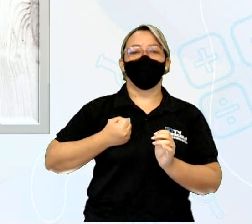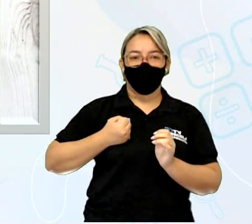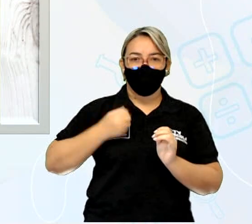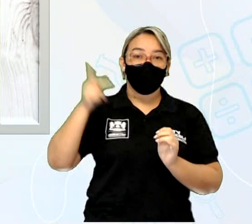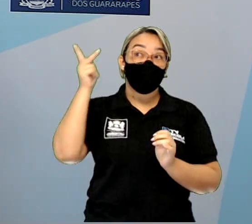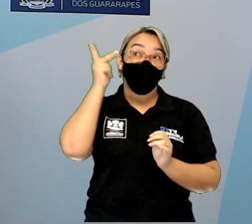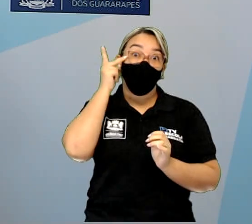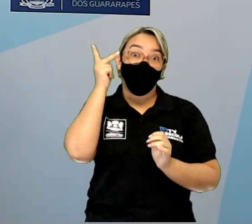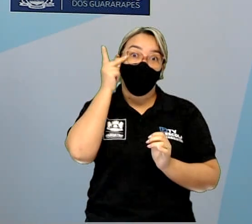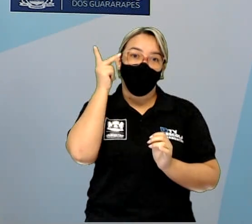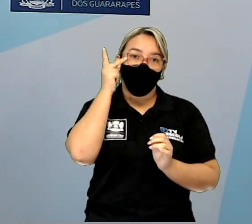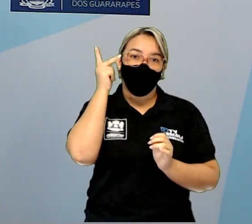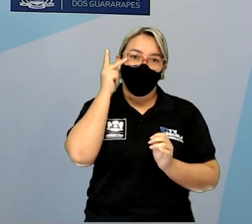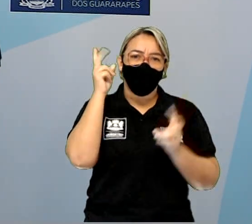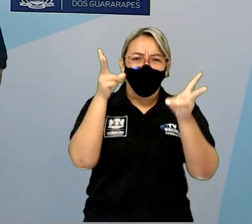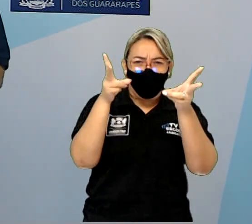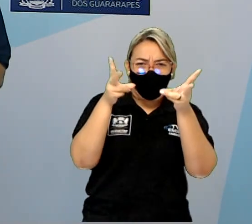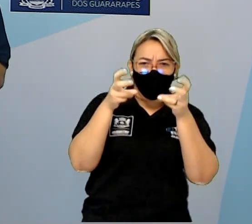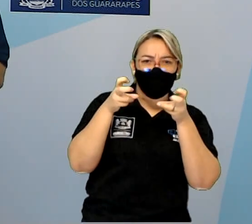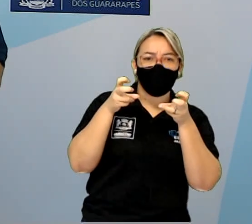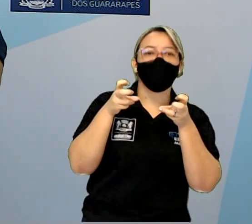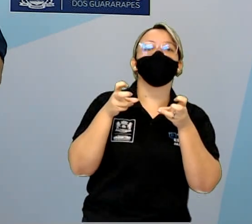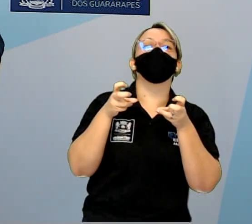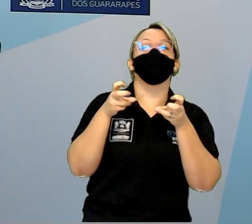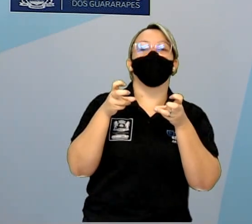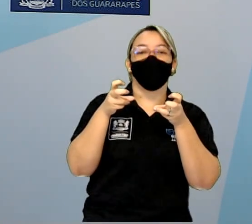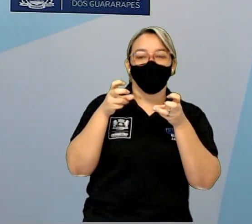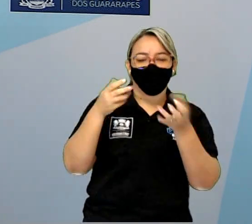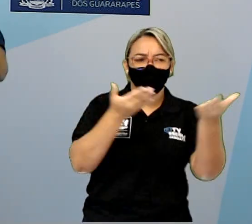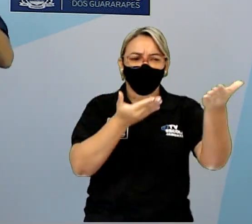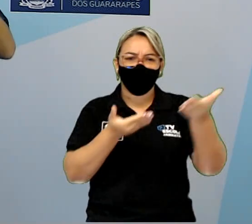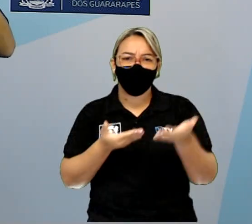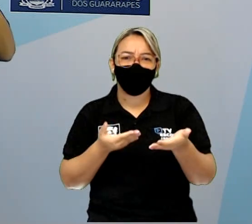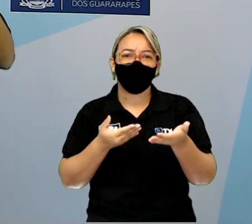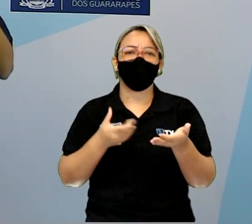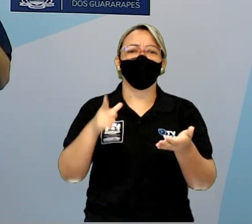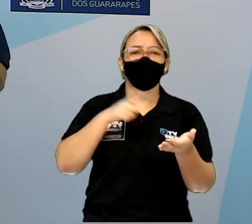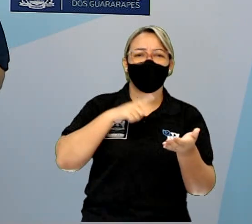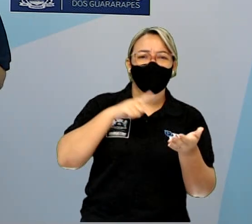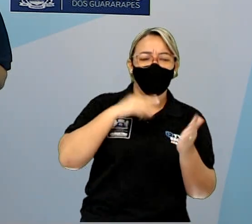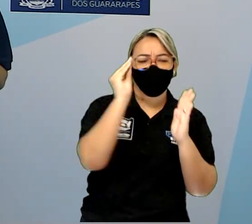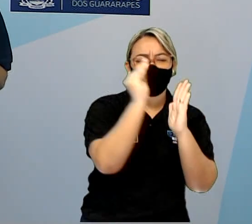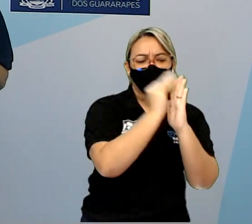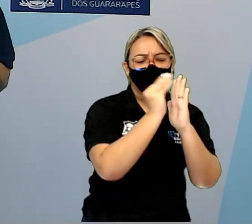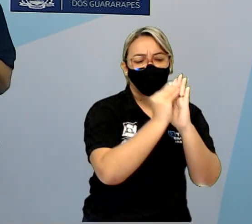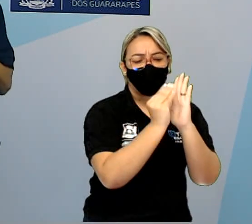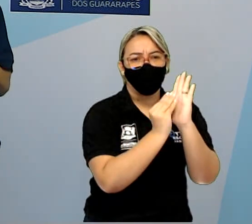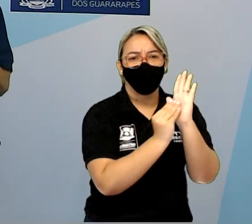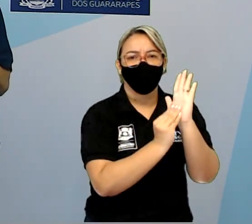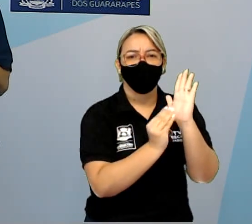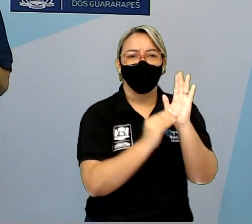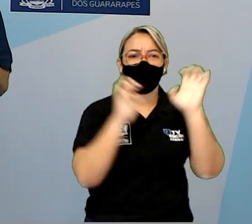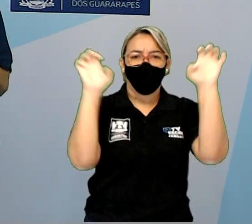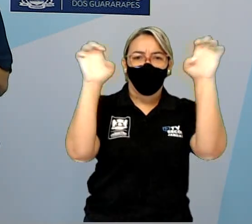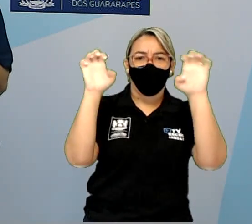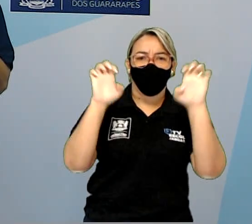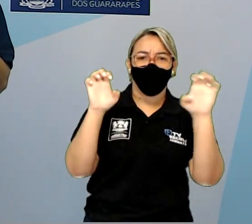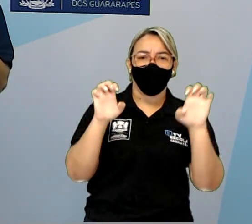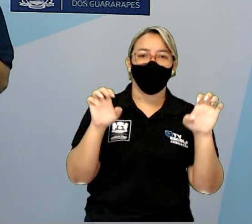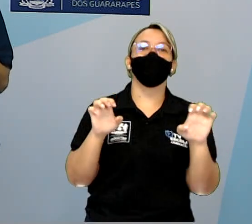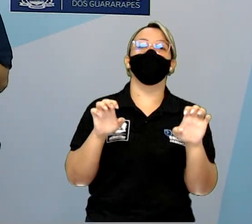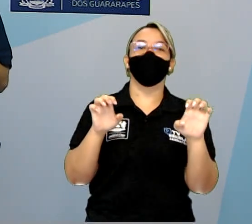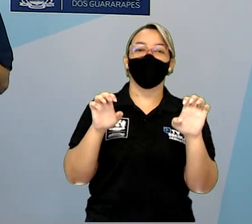São Paulo. Perceberam que no convite tem todos aqueles elementos que nós falávamos antes?